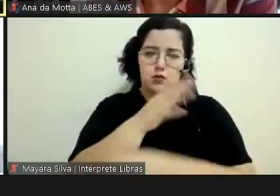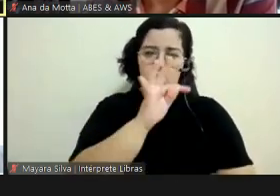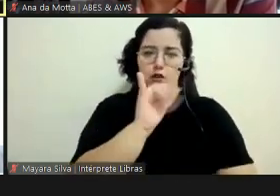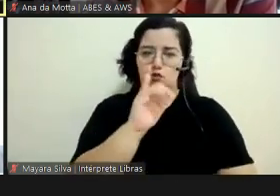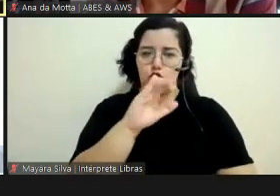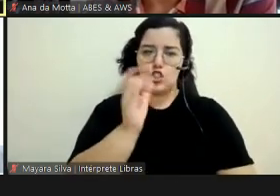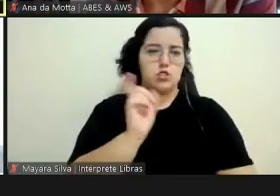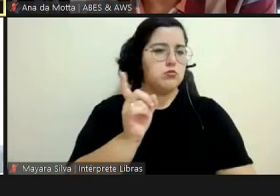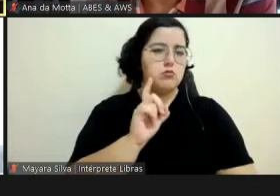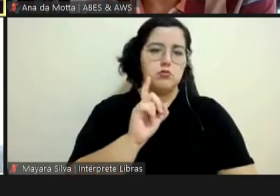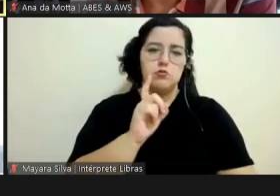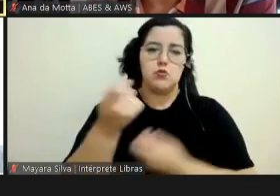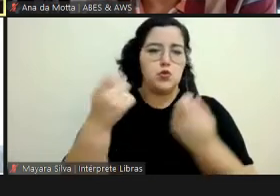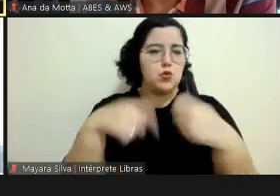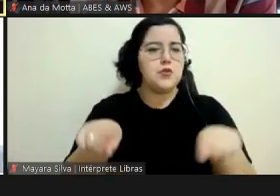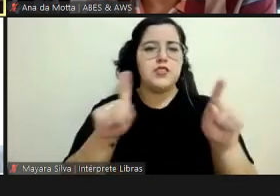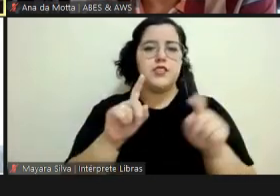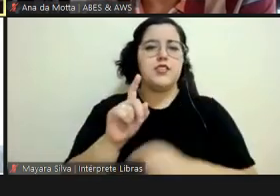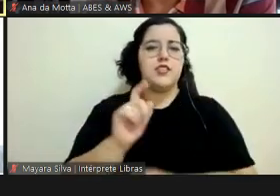agora é a autoridade máxima.